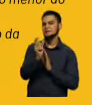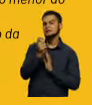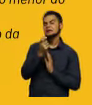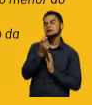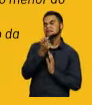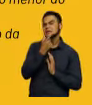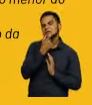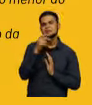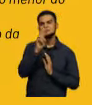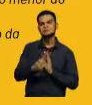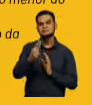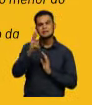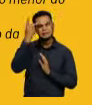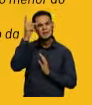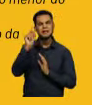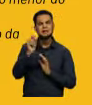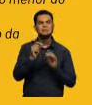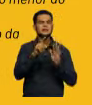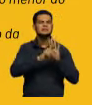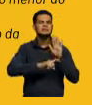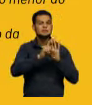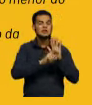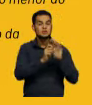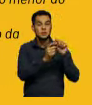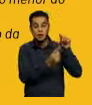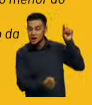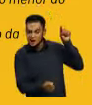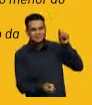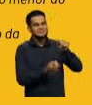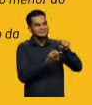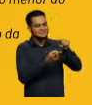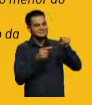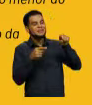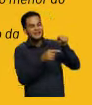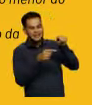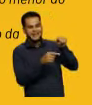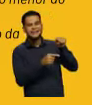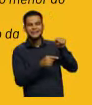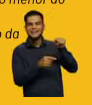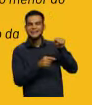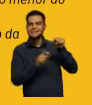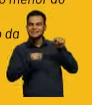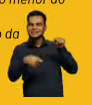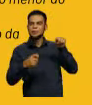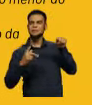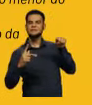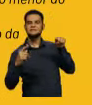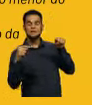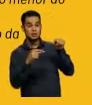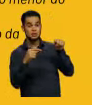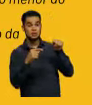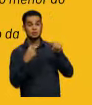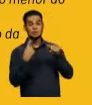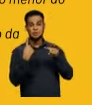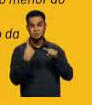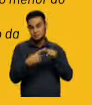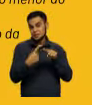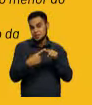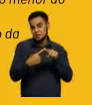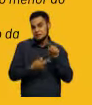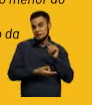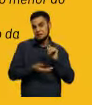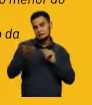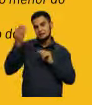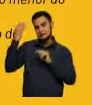tamanho menor do que os enormes livros manuscritos daquela época, antes da invenção da imprensa.